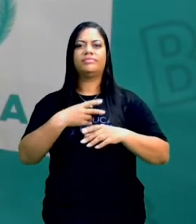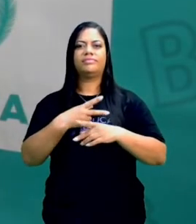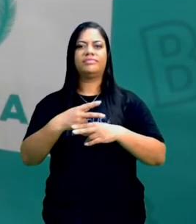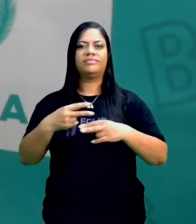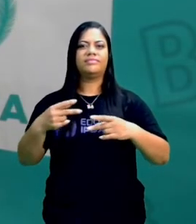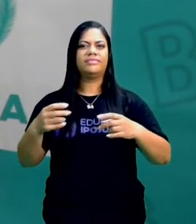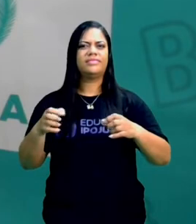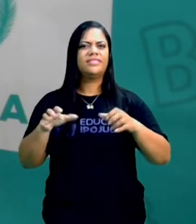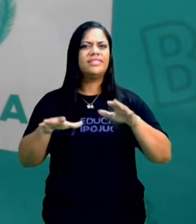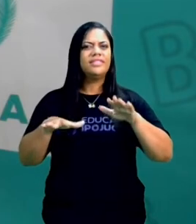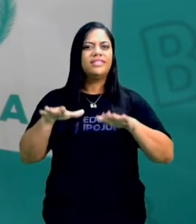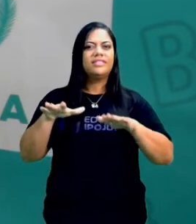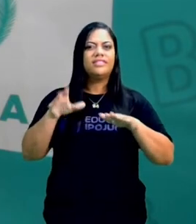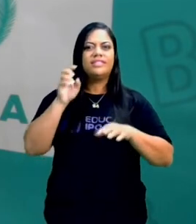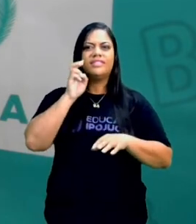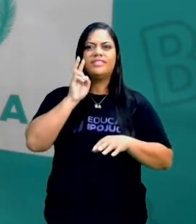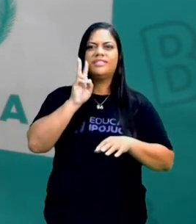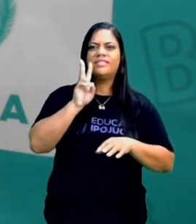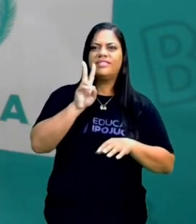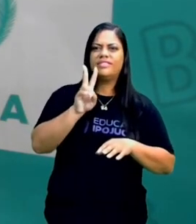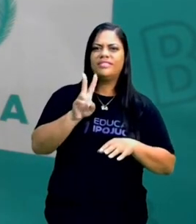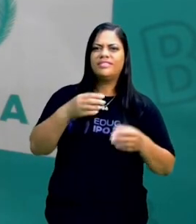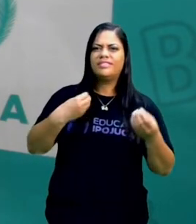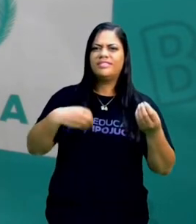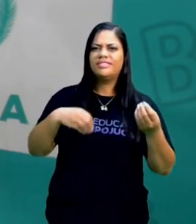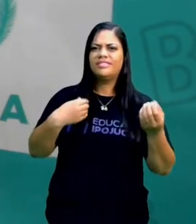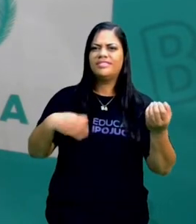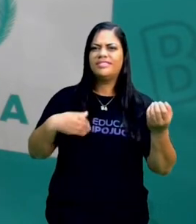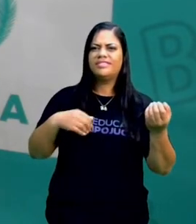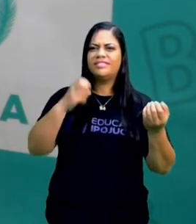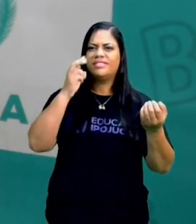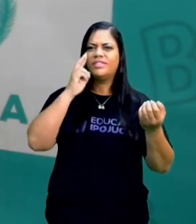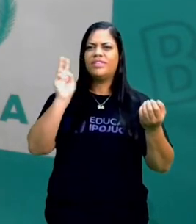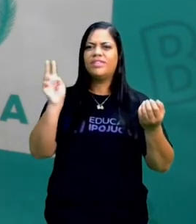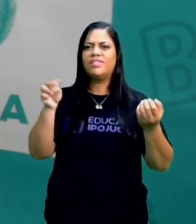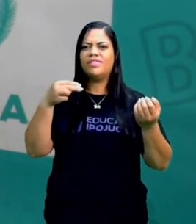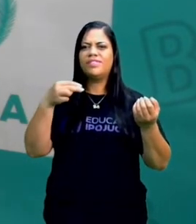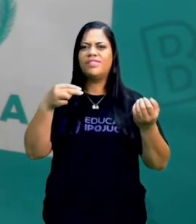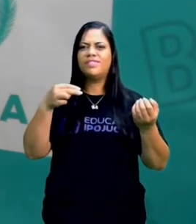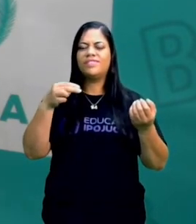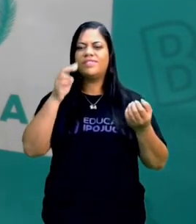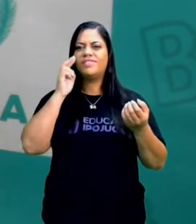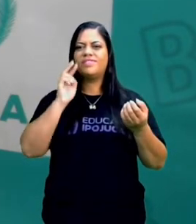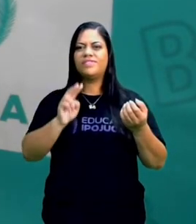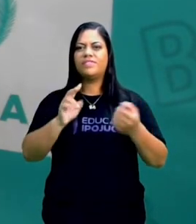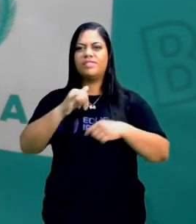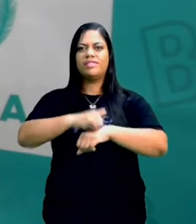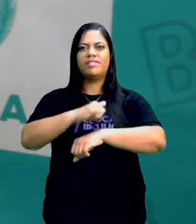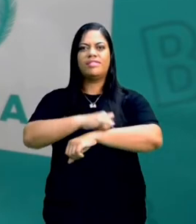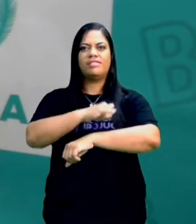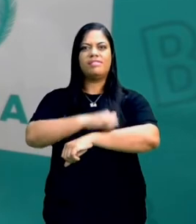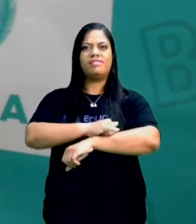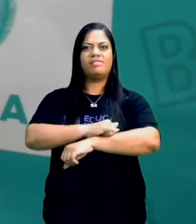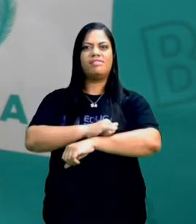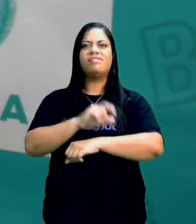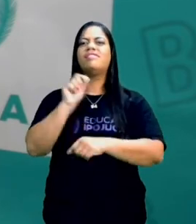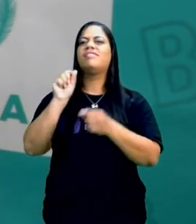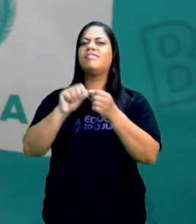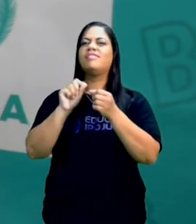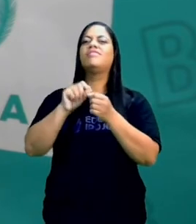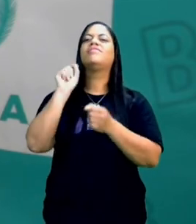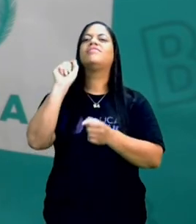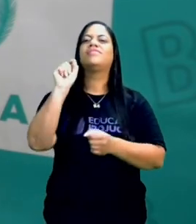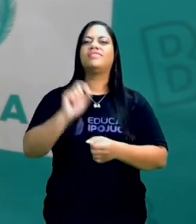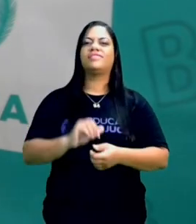mexer e deu uma olhadinha dentro da sua viola. Quando você viu que o sapo estava ali, o que será que